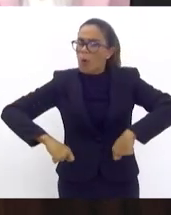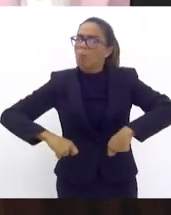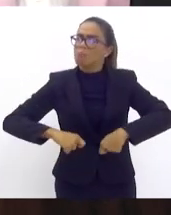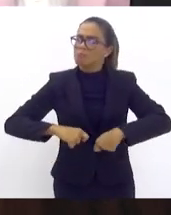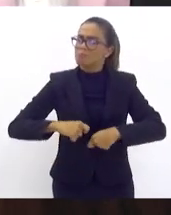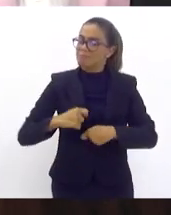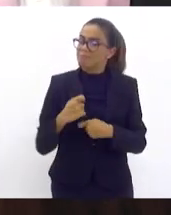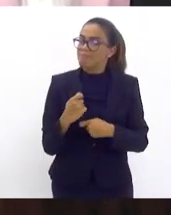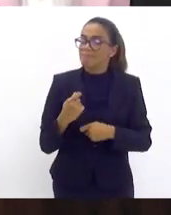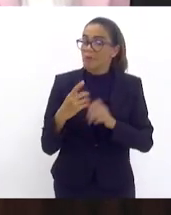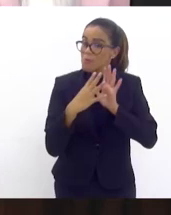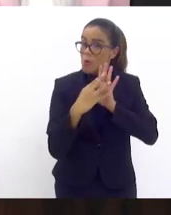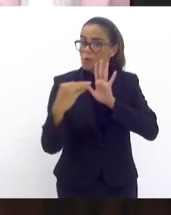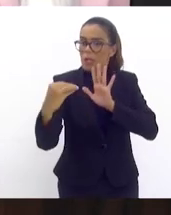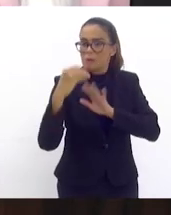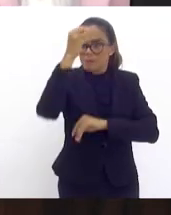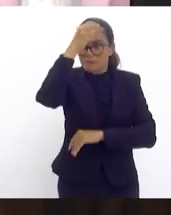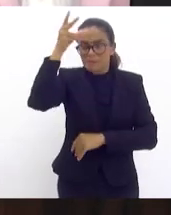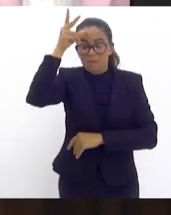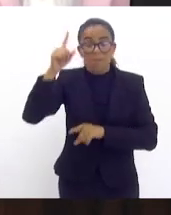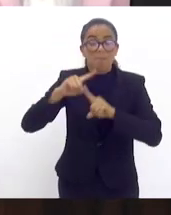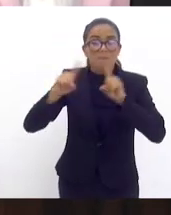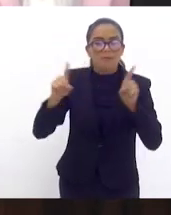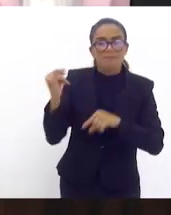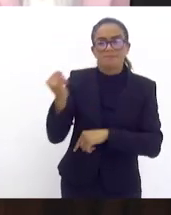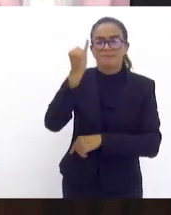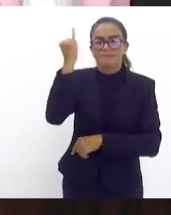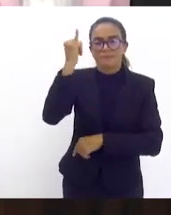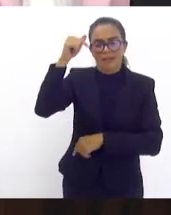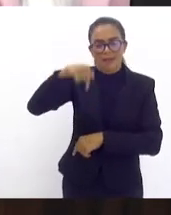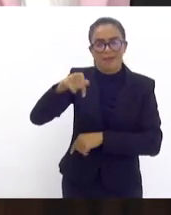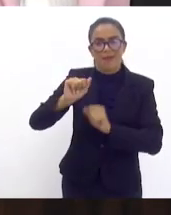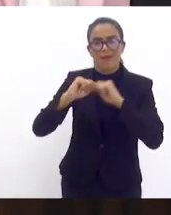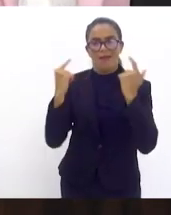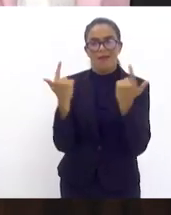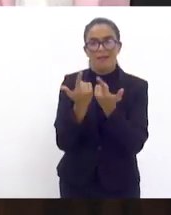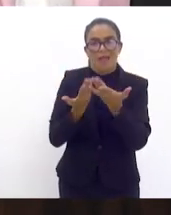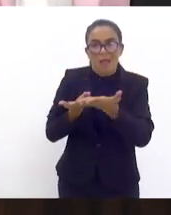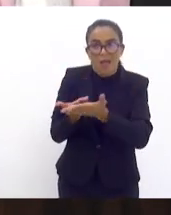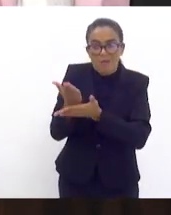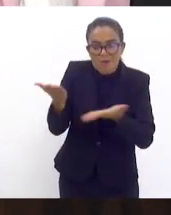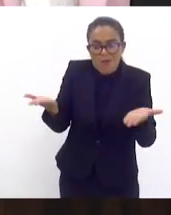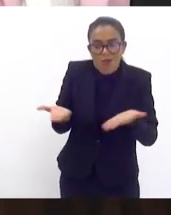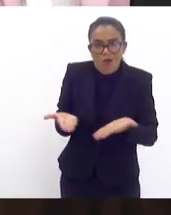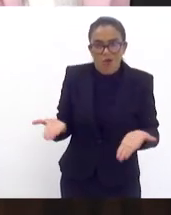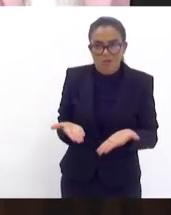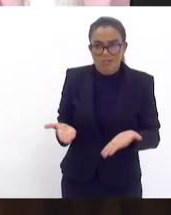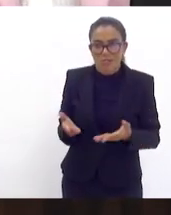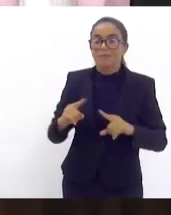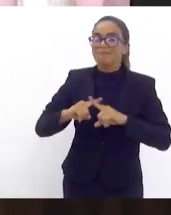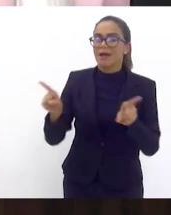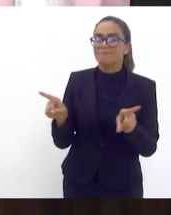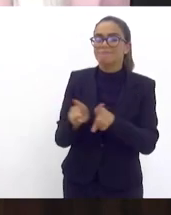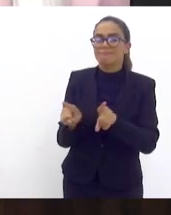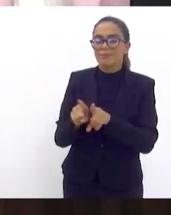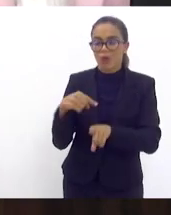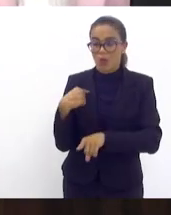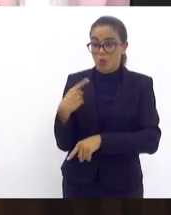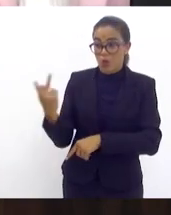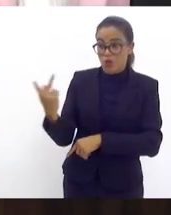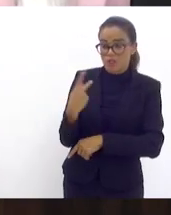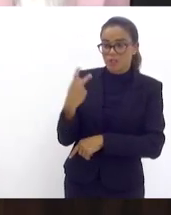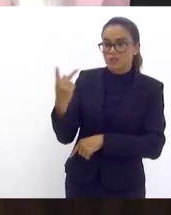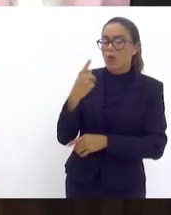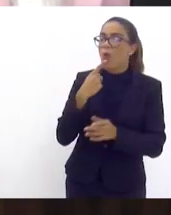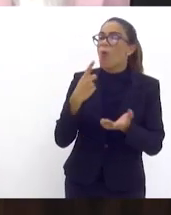prefeito mas é importante que essa casa aqui aprove essa medida no dia de hoje mas que a gente tenha também deputado Bernardo Rossi